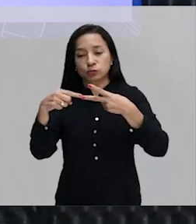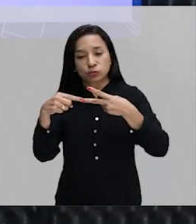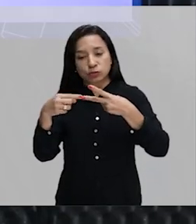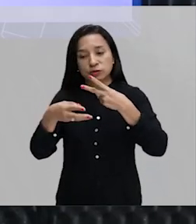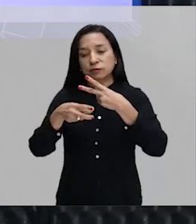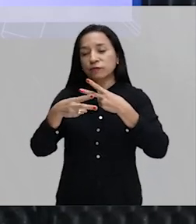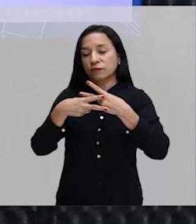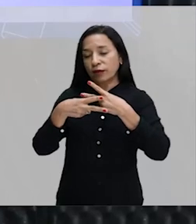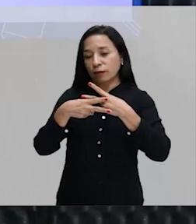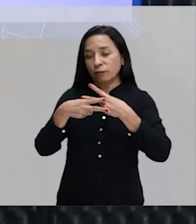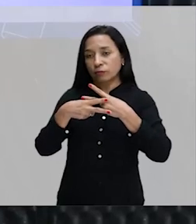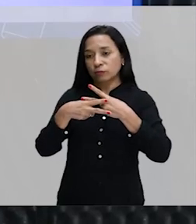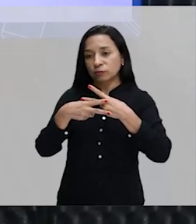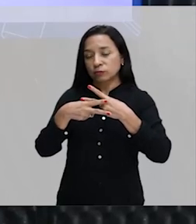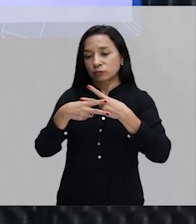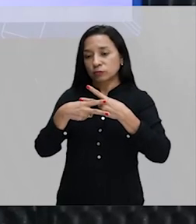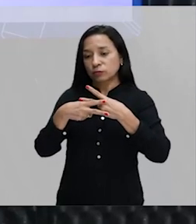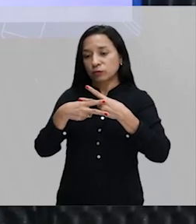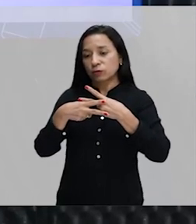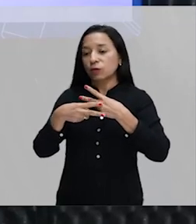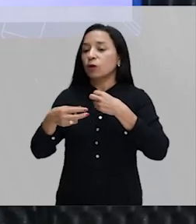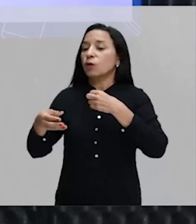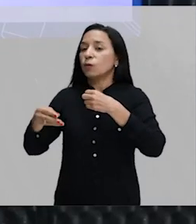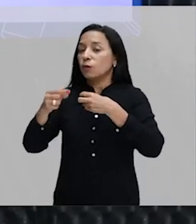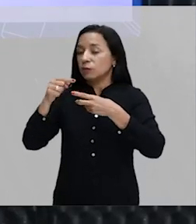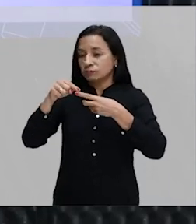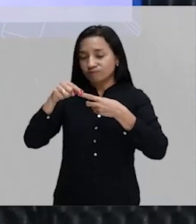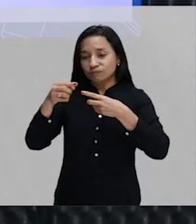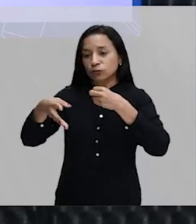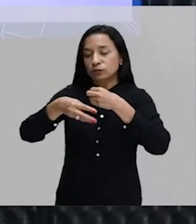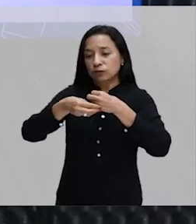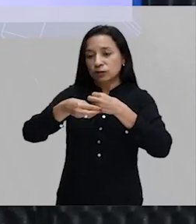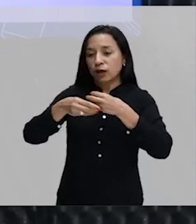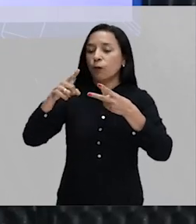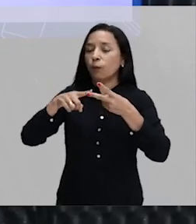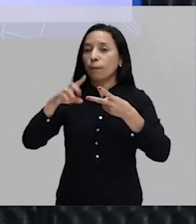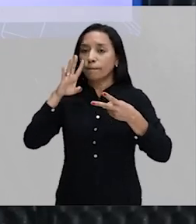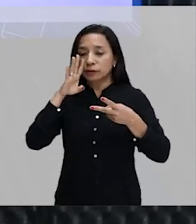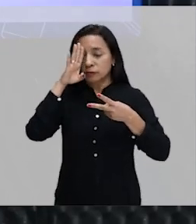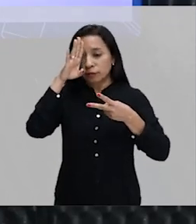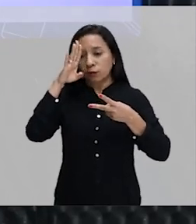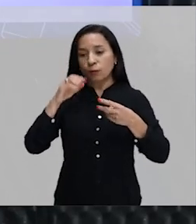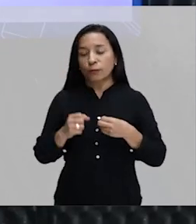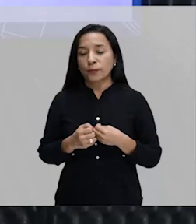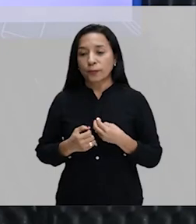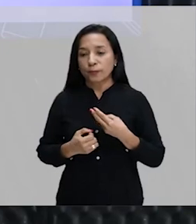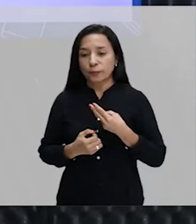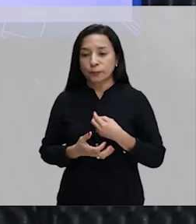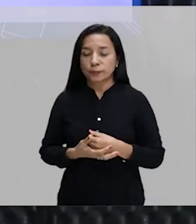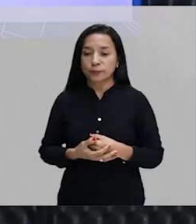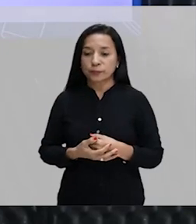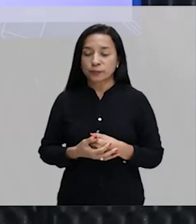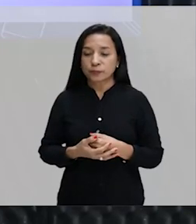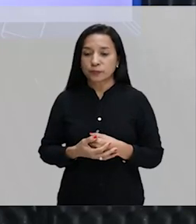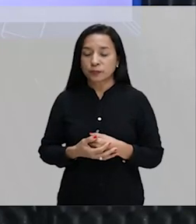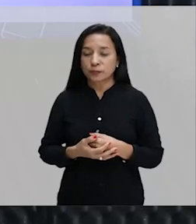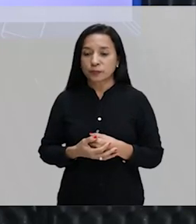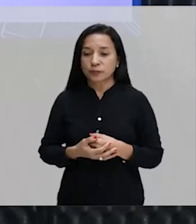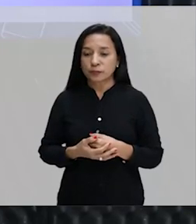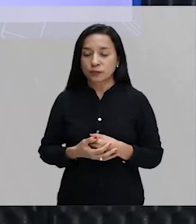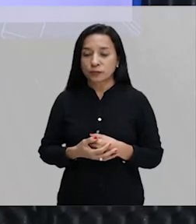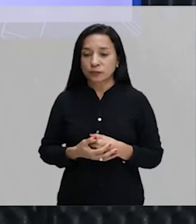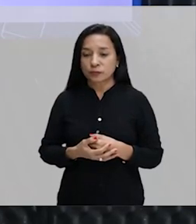auxiliar e um principal, são dois núcleos então, eu habría tenido tu habrías